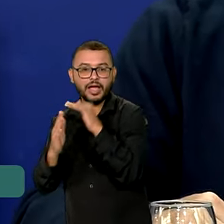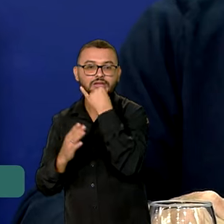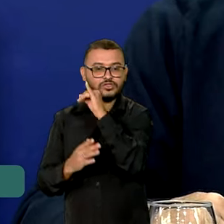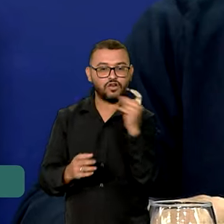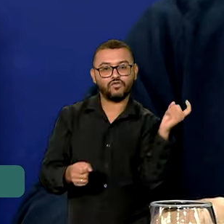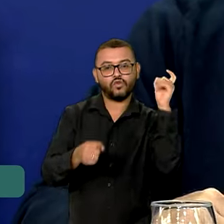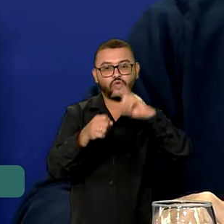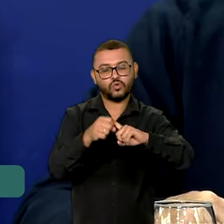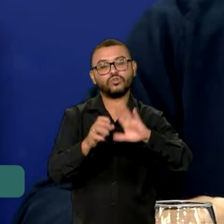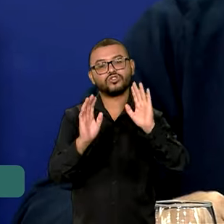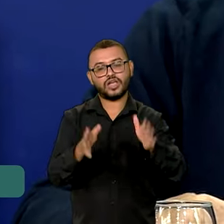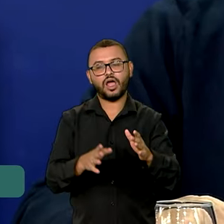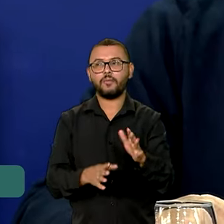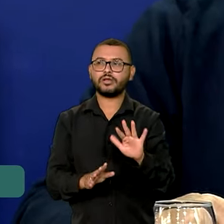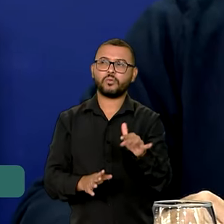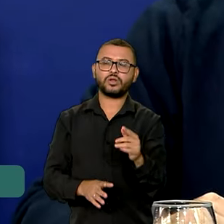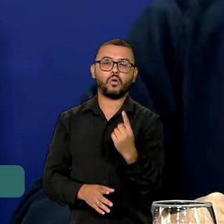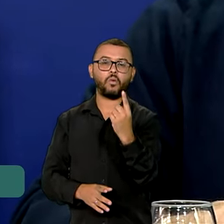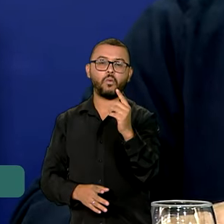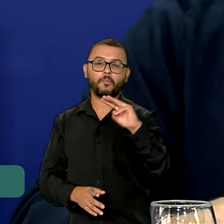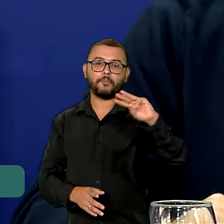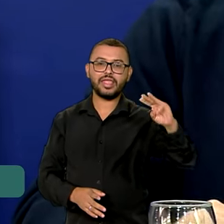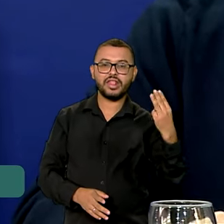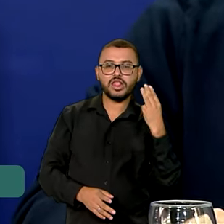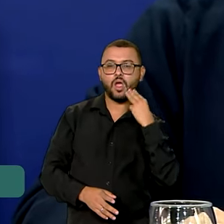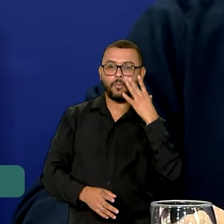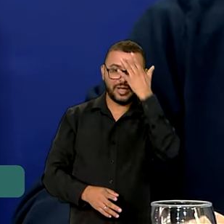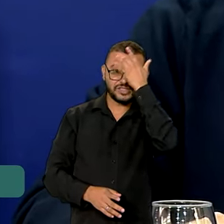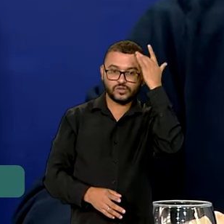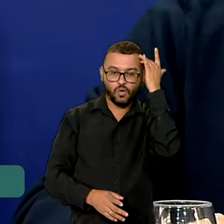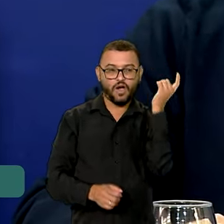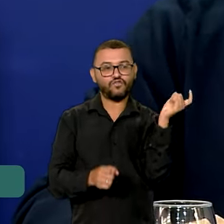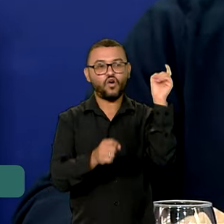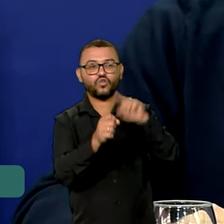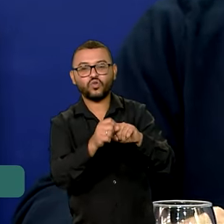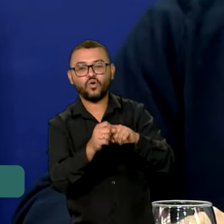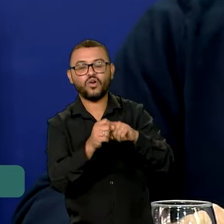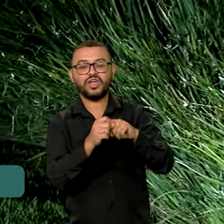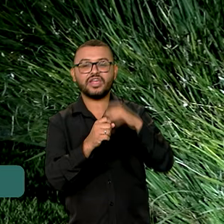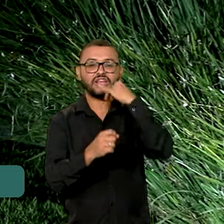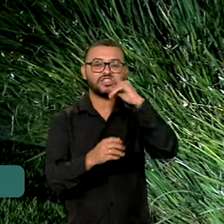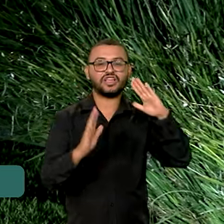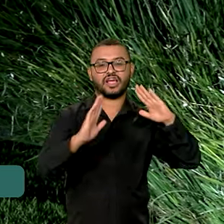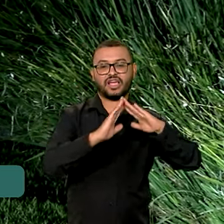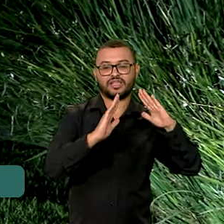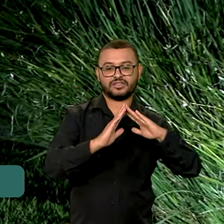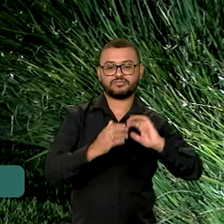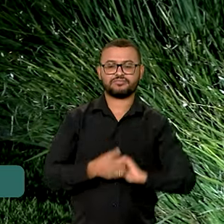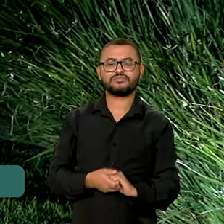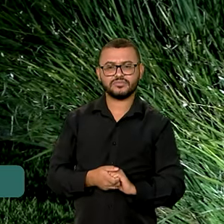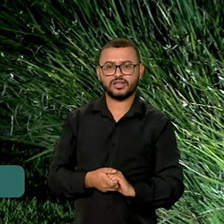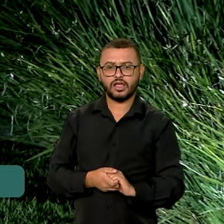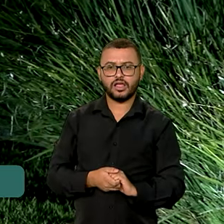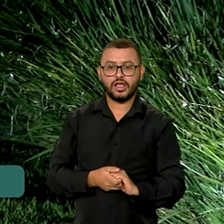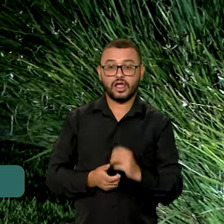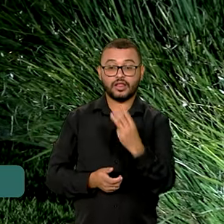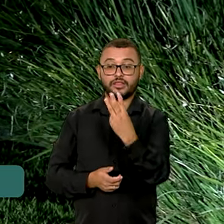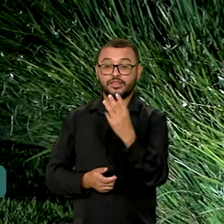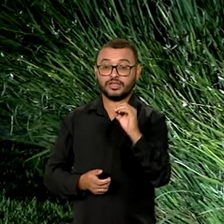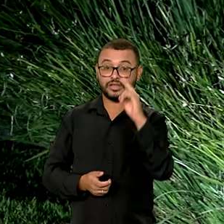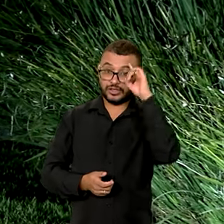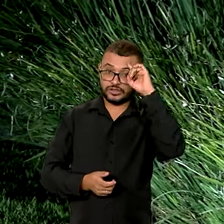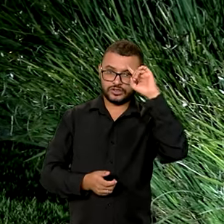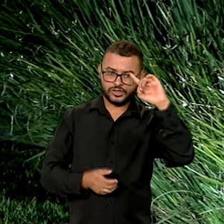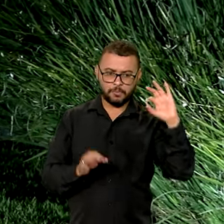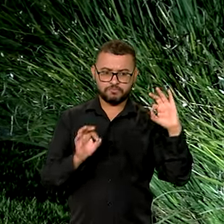milhão e meio de pessoas já tiveram a energia restabelecida. Com 30 dias completos desde as